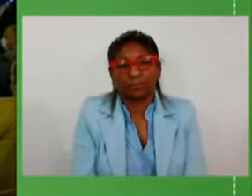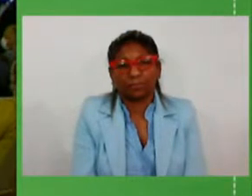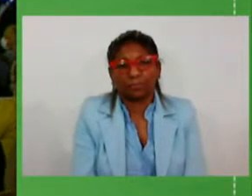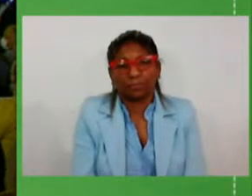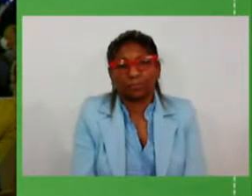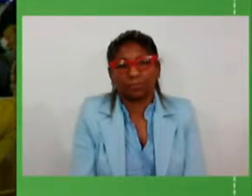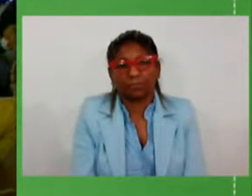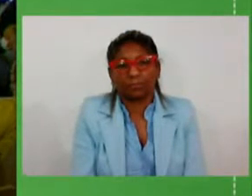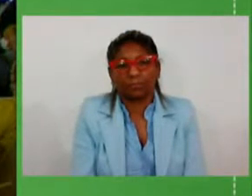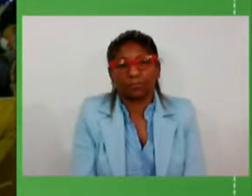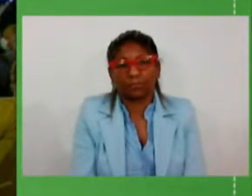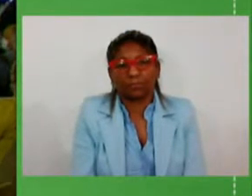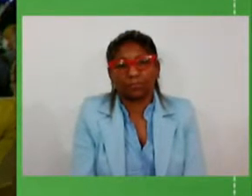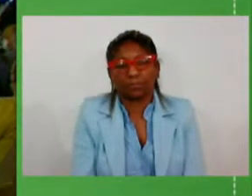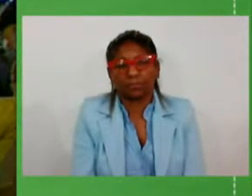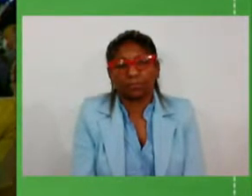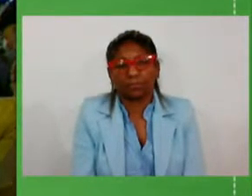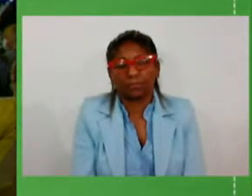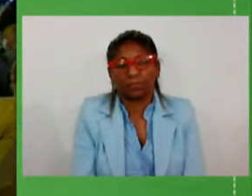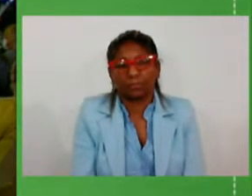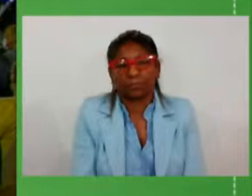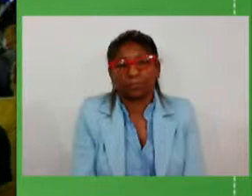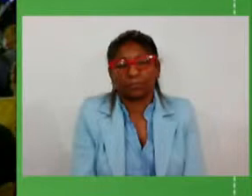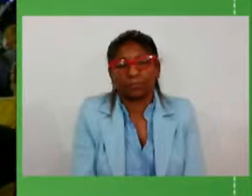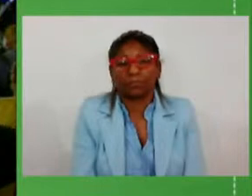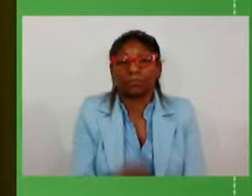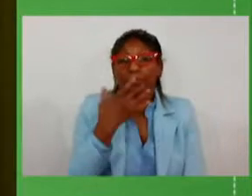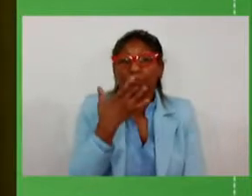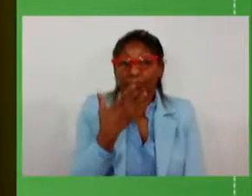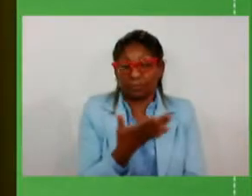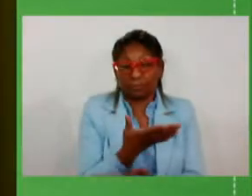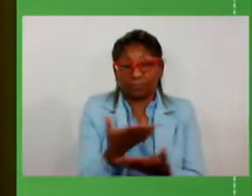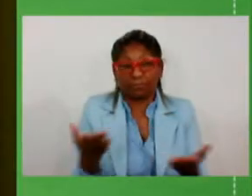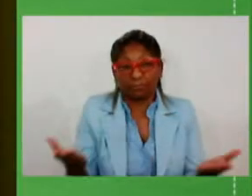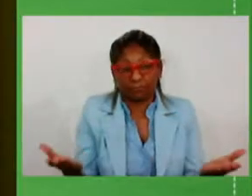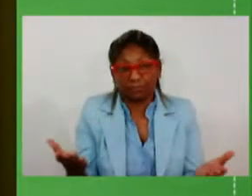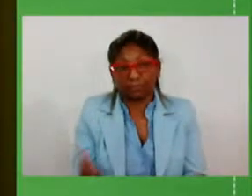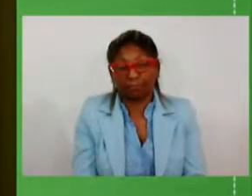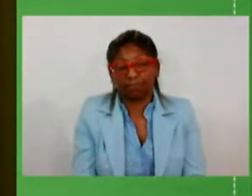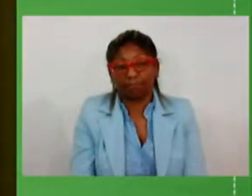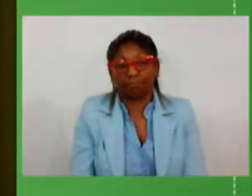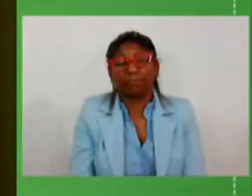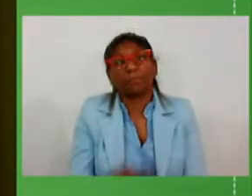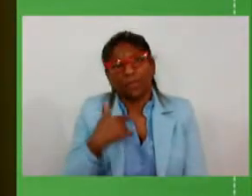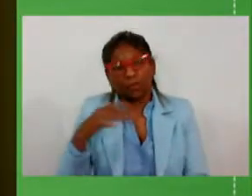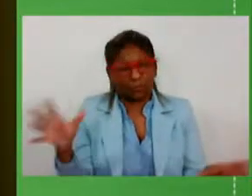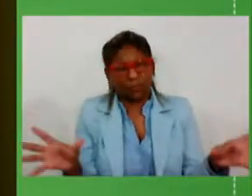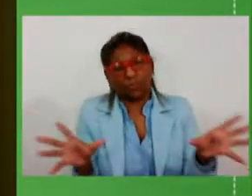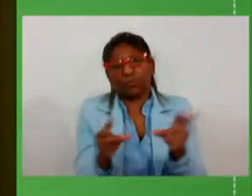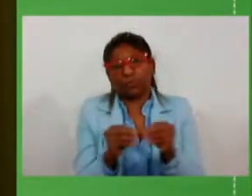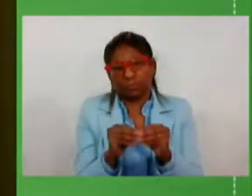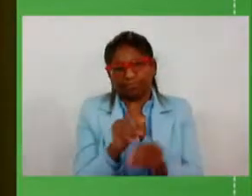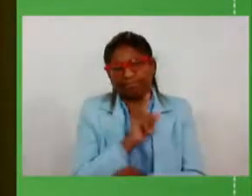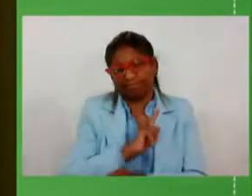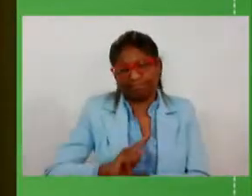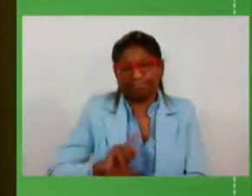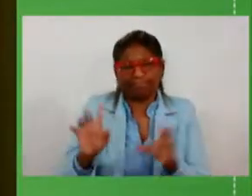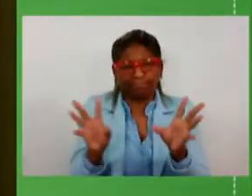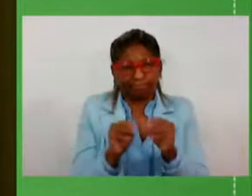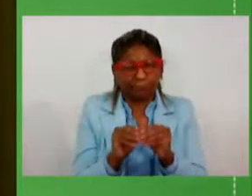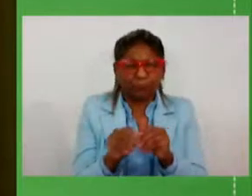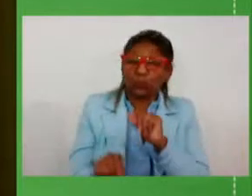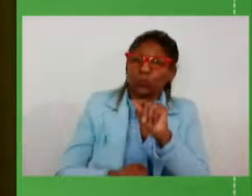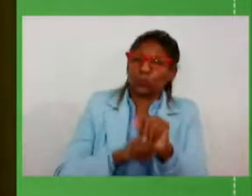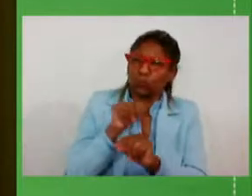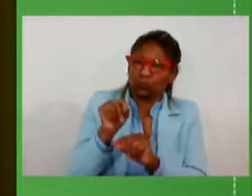bom boa tarde talvez eu pudesse resumir governador em algumas